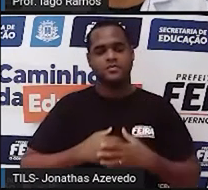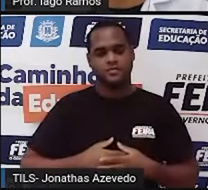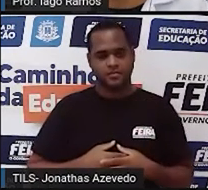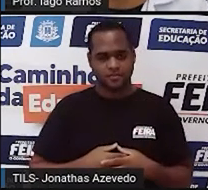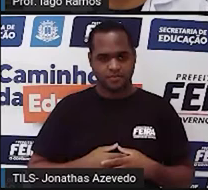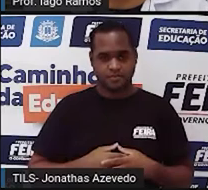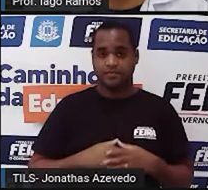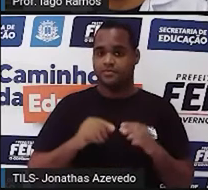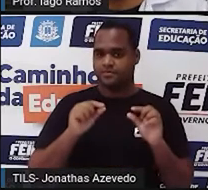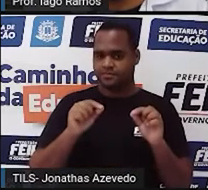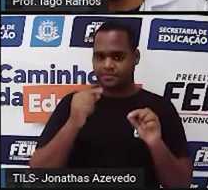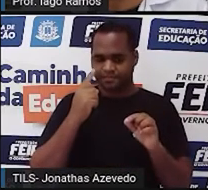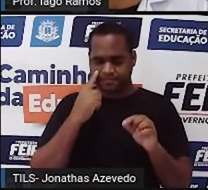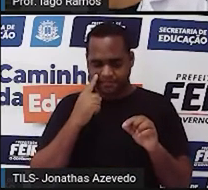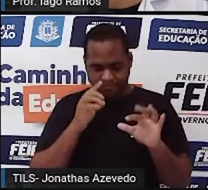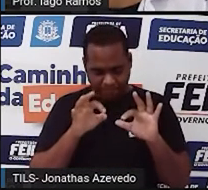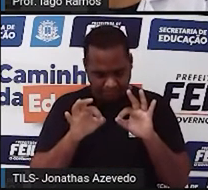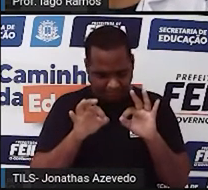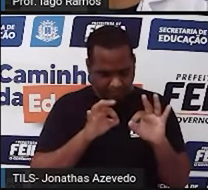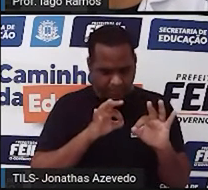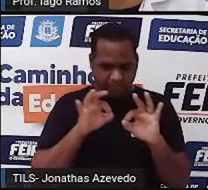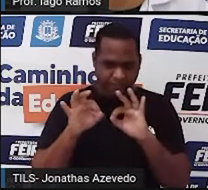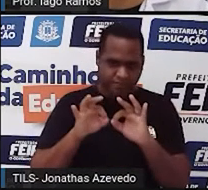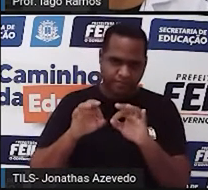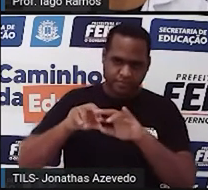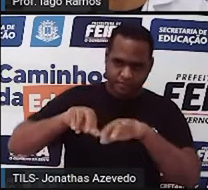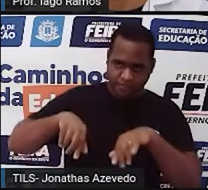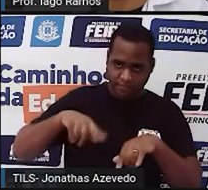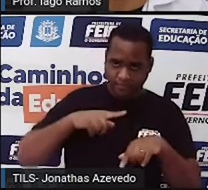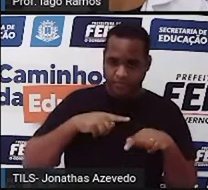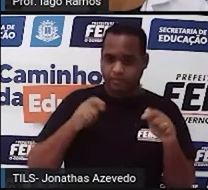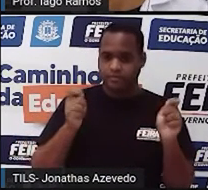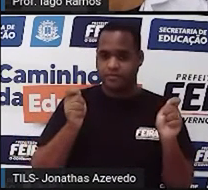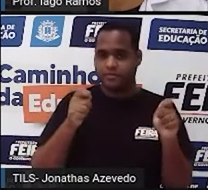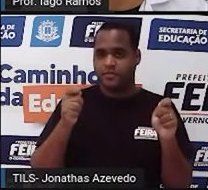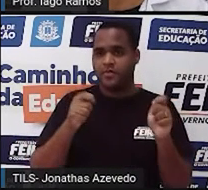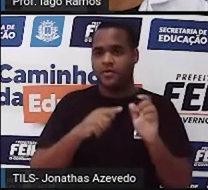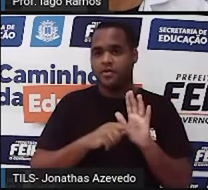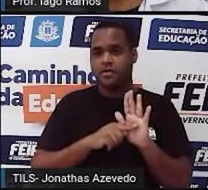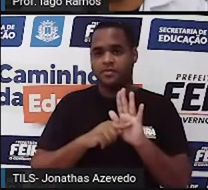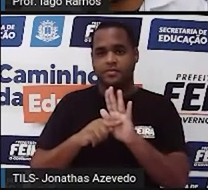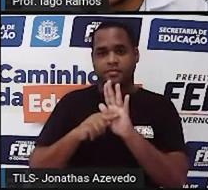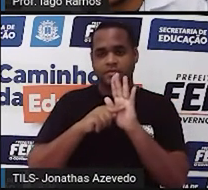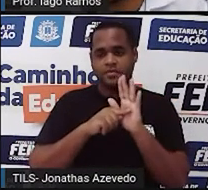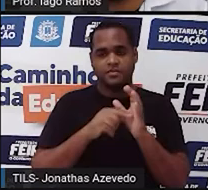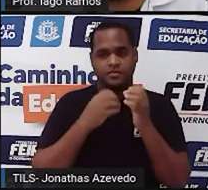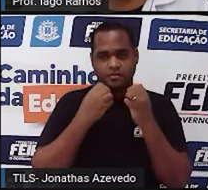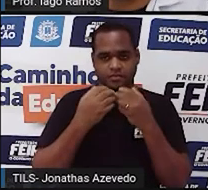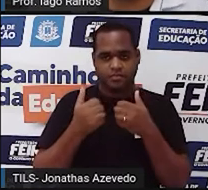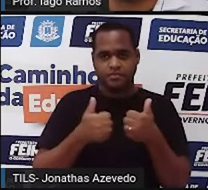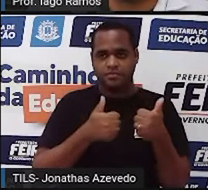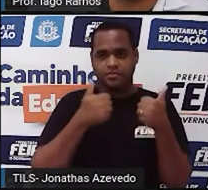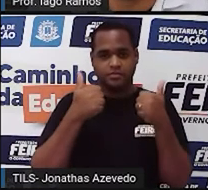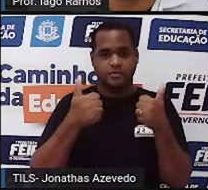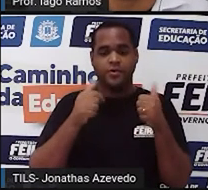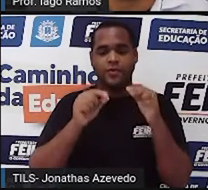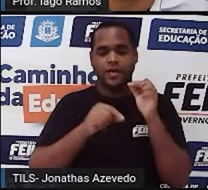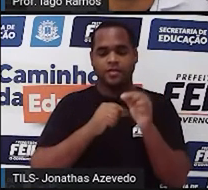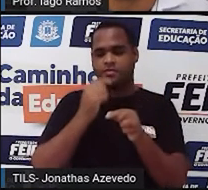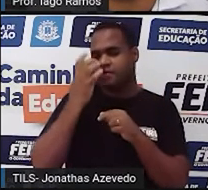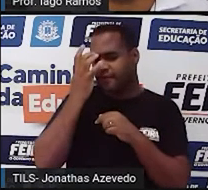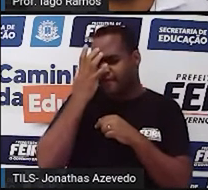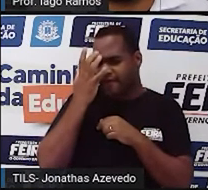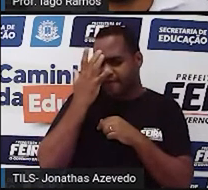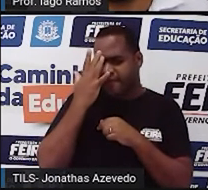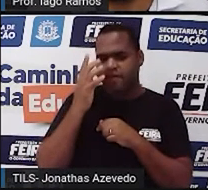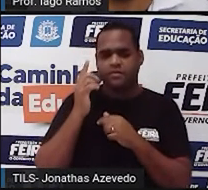estratégiasinhas que podem nos ajudar a facilitar as continhas que a gente